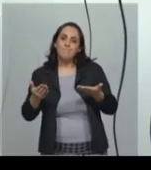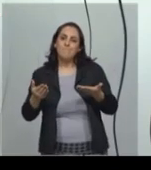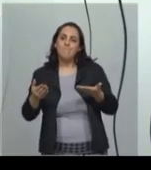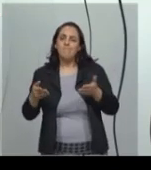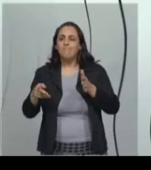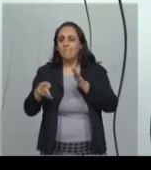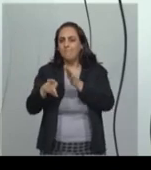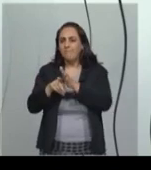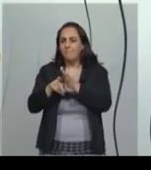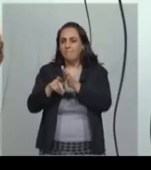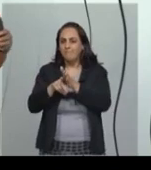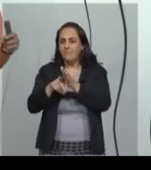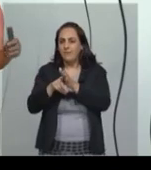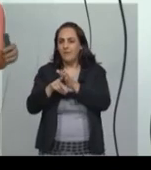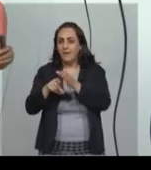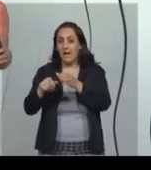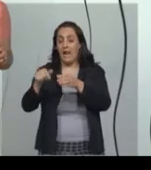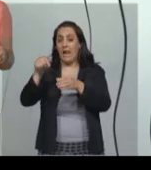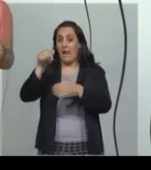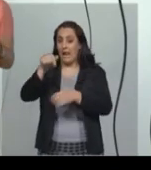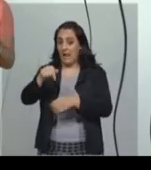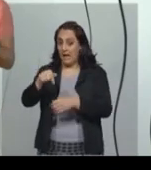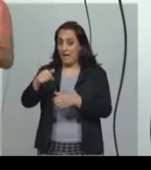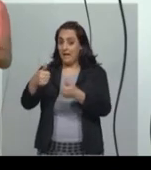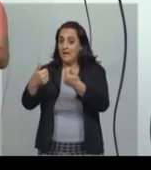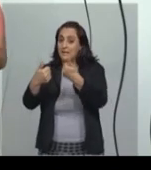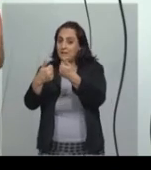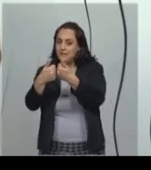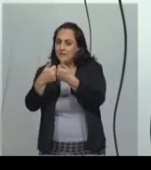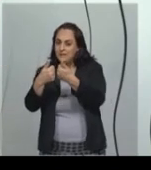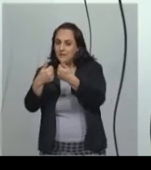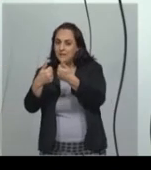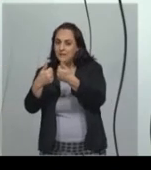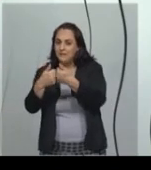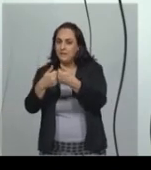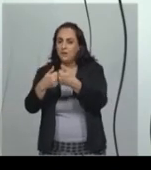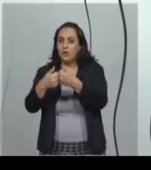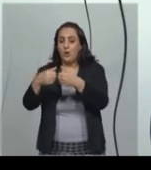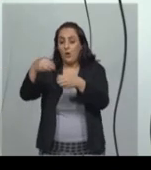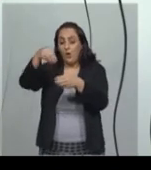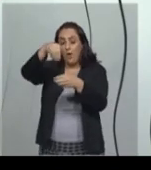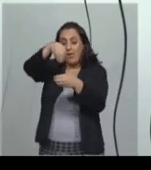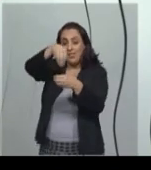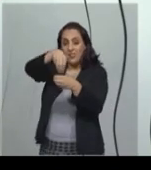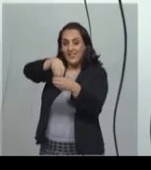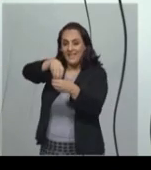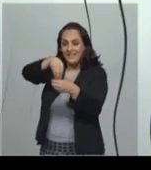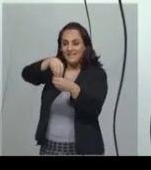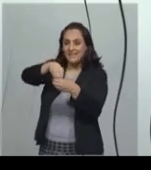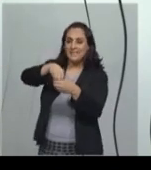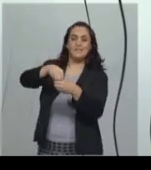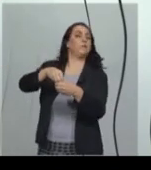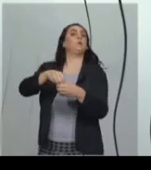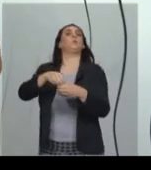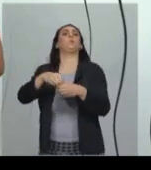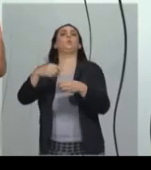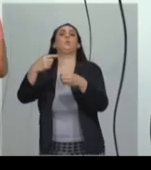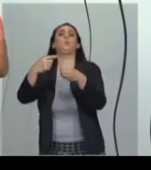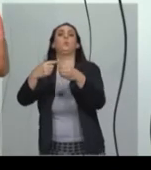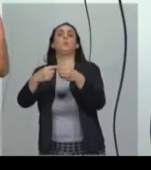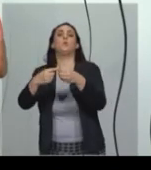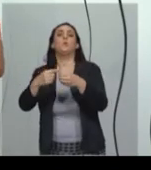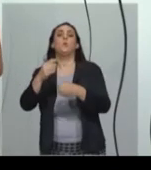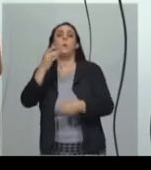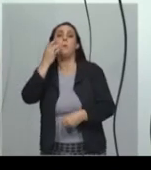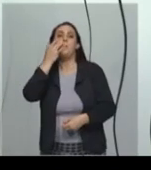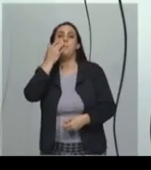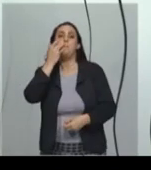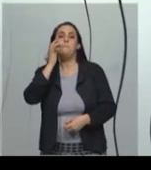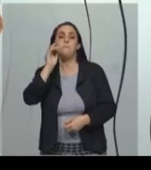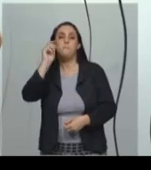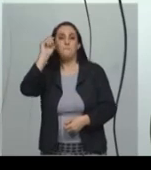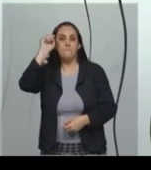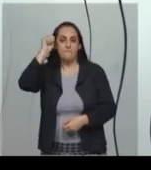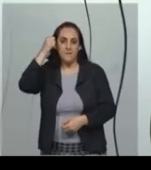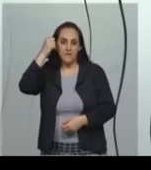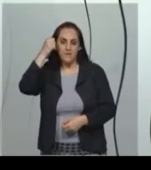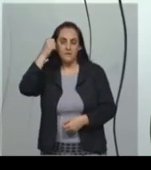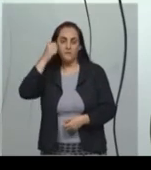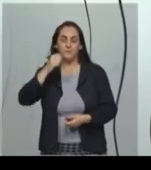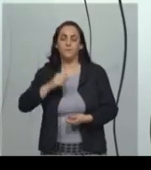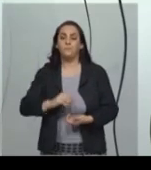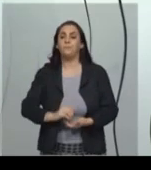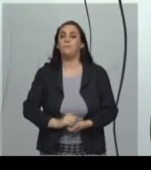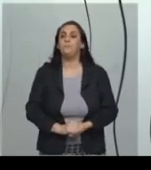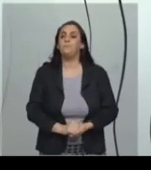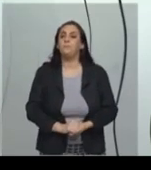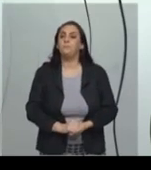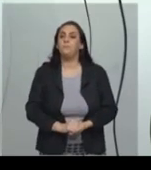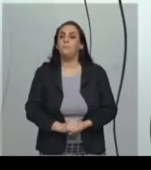distritos da cidade de Ouro Preto, que são bastante famosos, Santa Rita de Ouro Preto e Lavras Novas. E aí nós temos